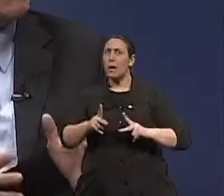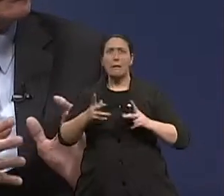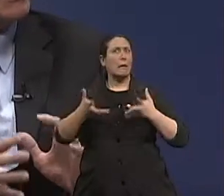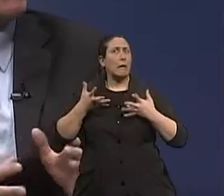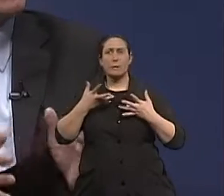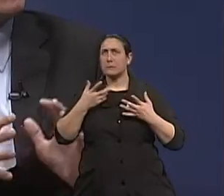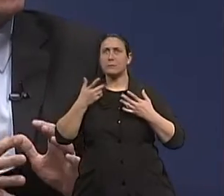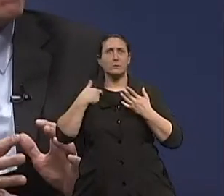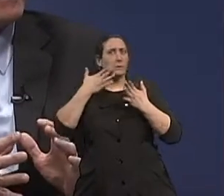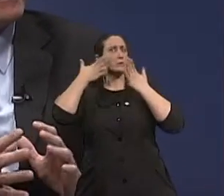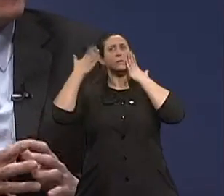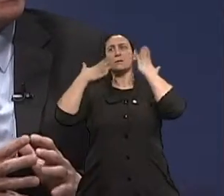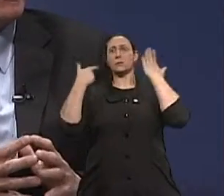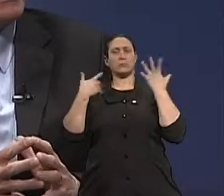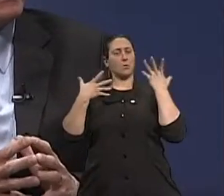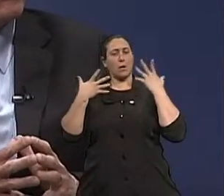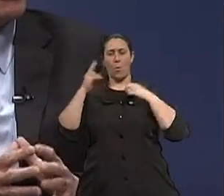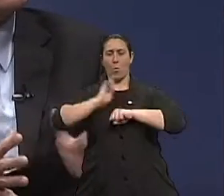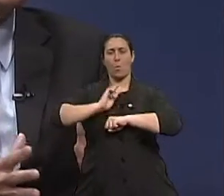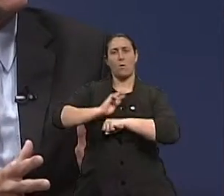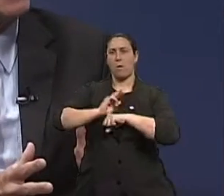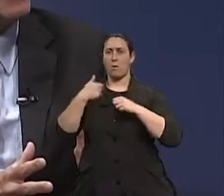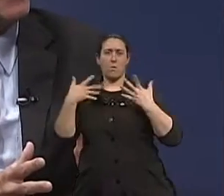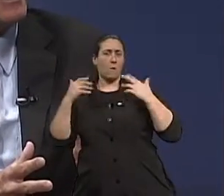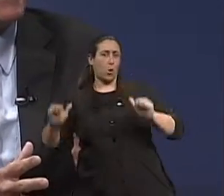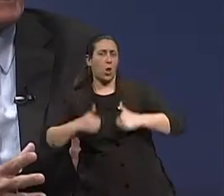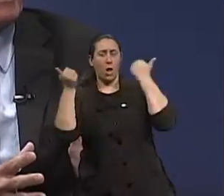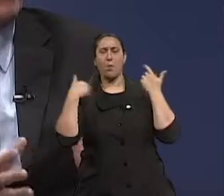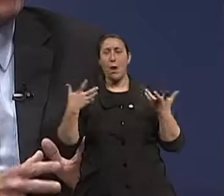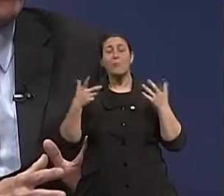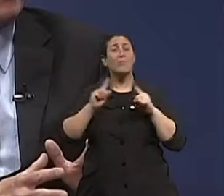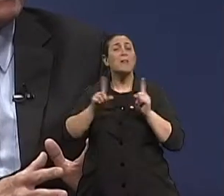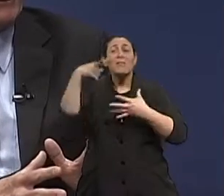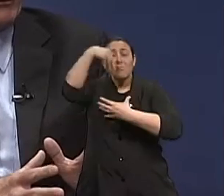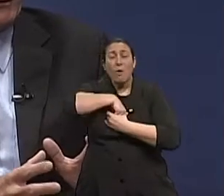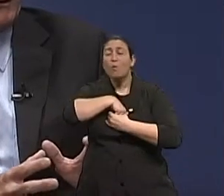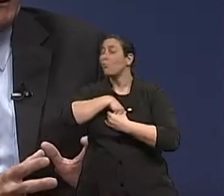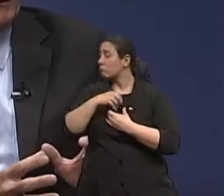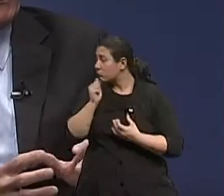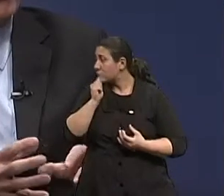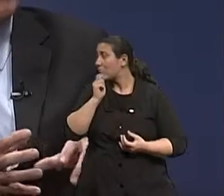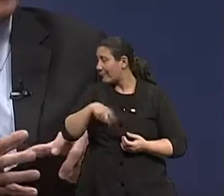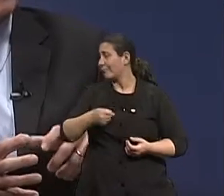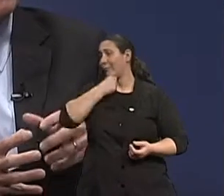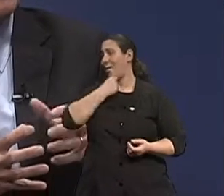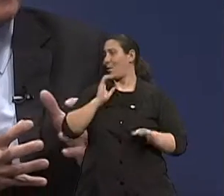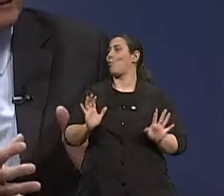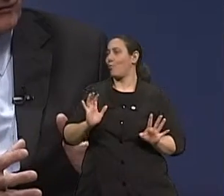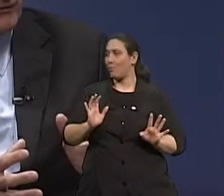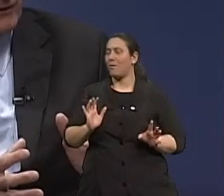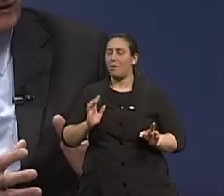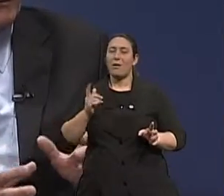Mas nós não temos ainda nenhuma solução ainda para evitar o envelhecimento. Nós não temos nenhuma